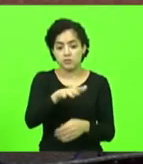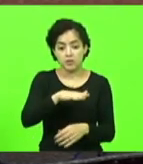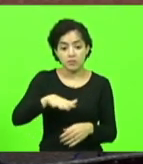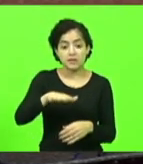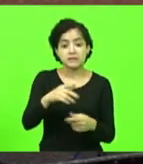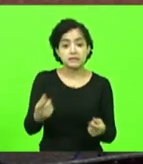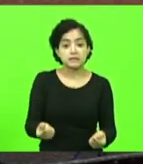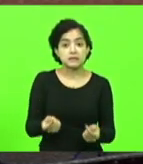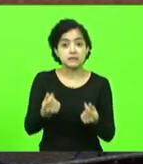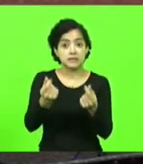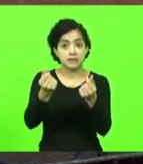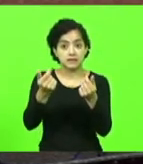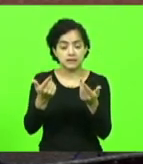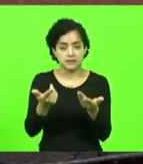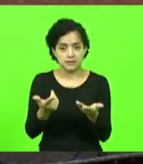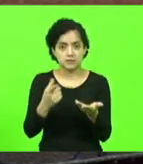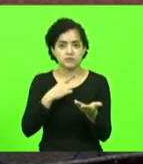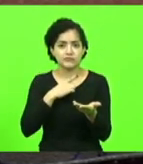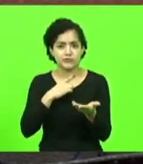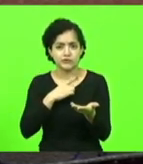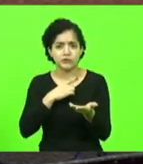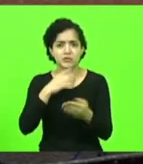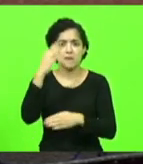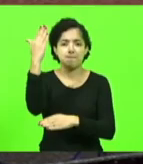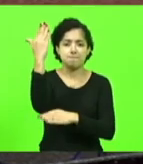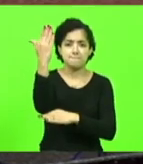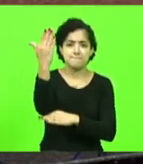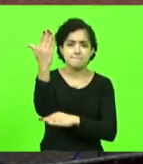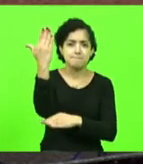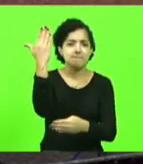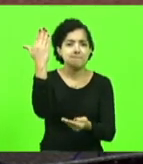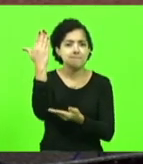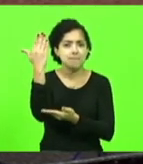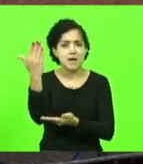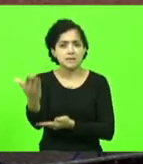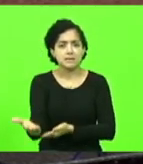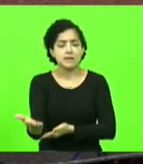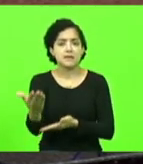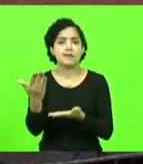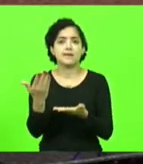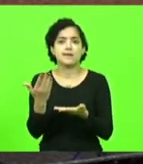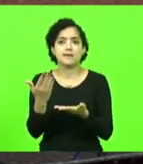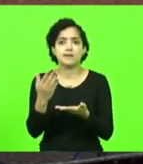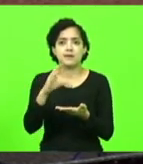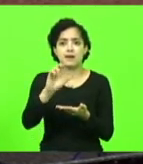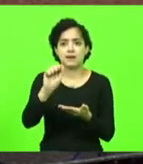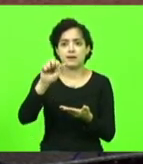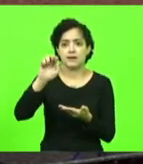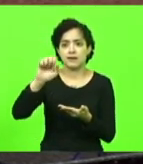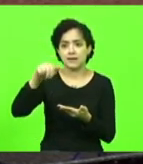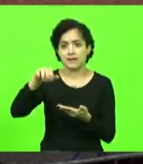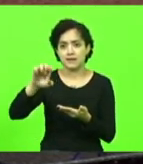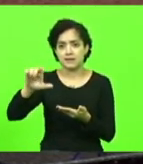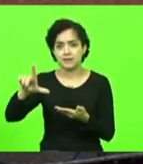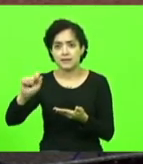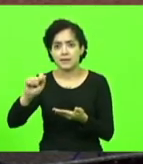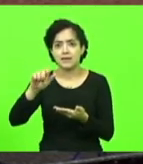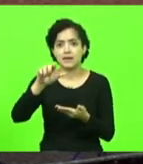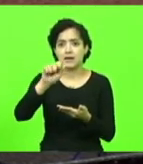rica de madeira, a exemplo, da canela embuia, da rocalha,